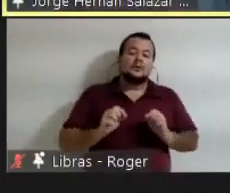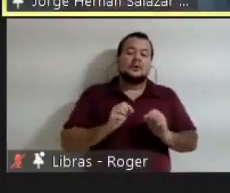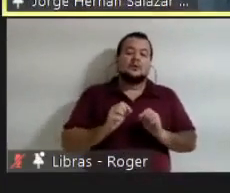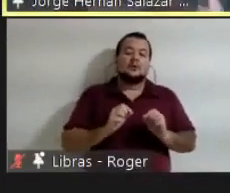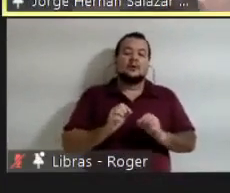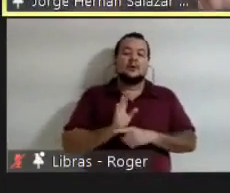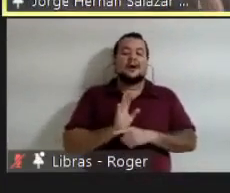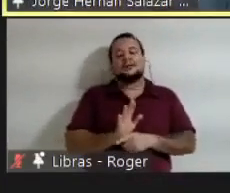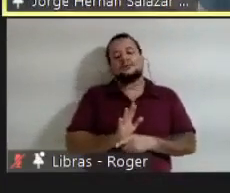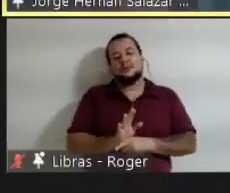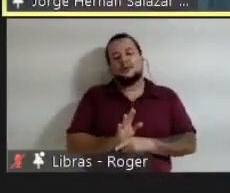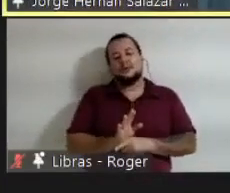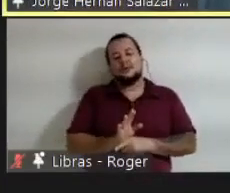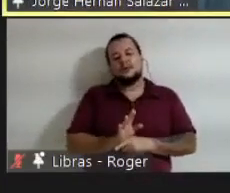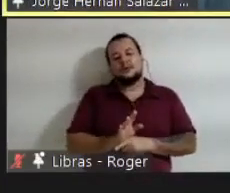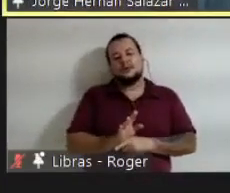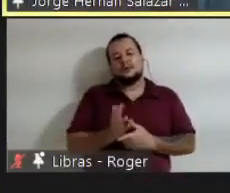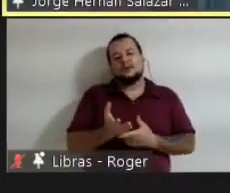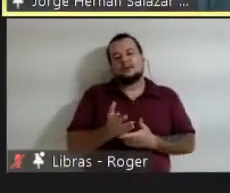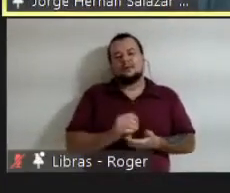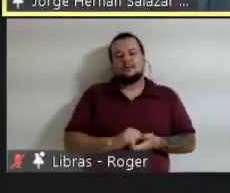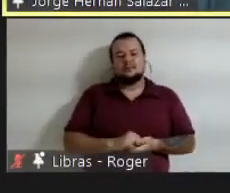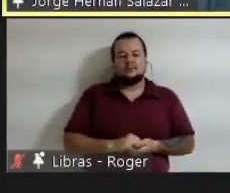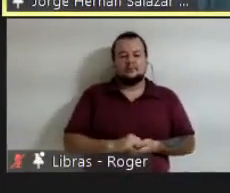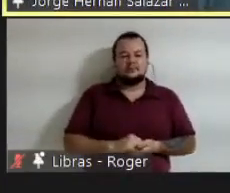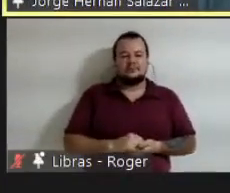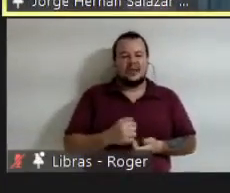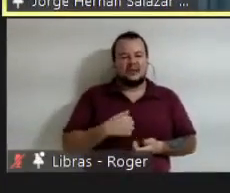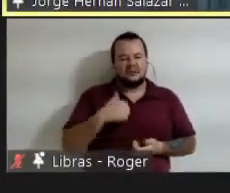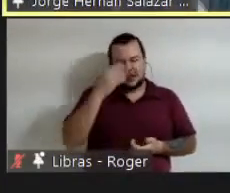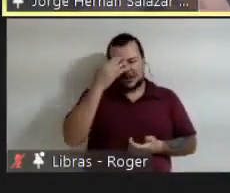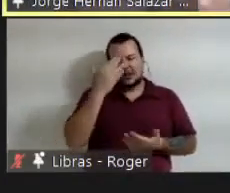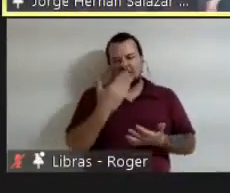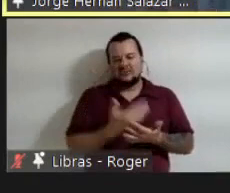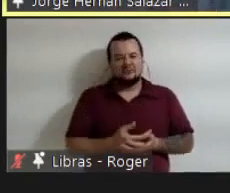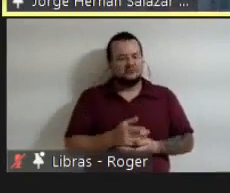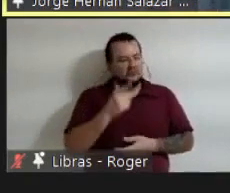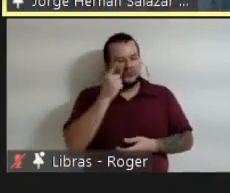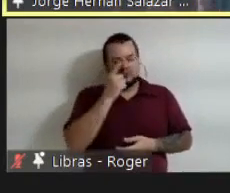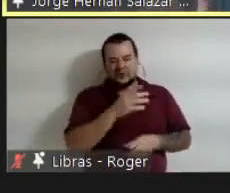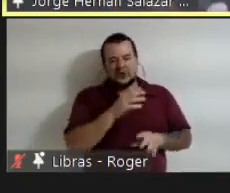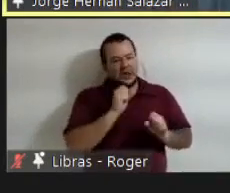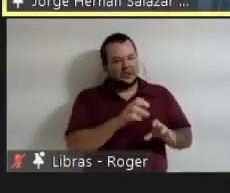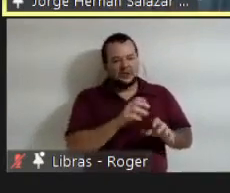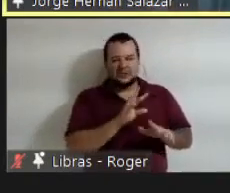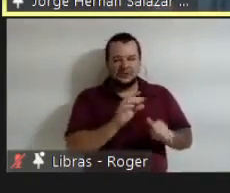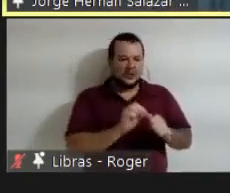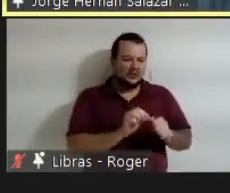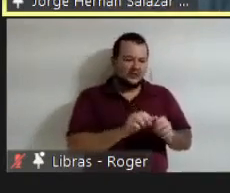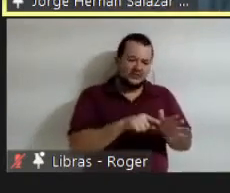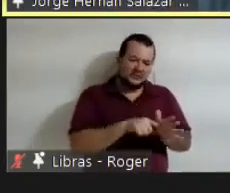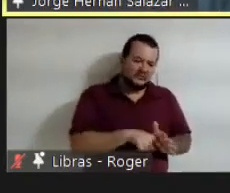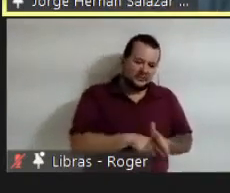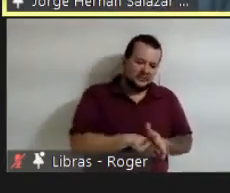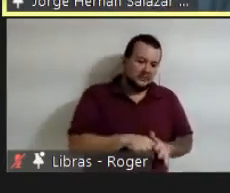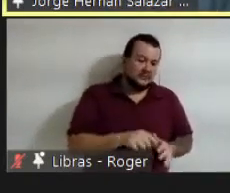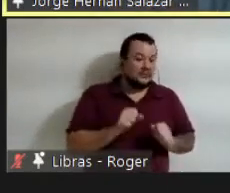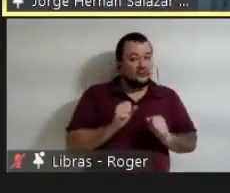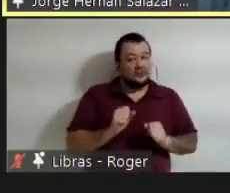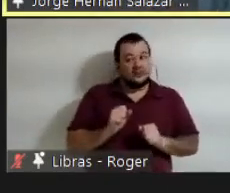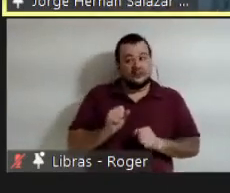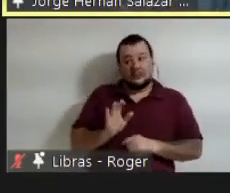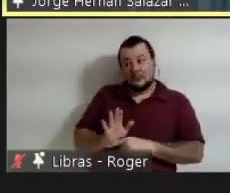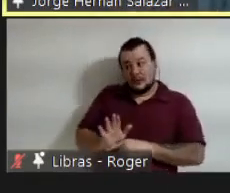podemos ensinar a investigar, podemos ajudar a aprender a investigar,